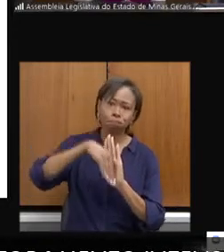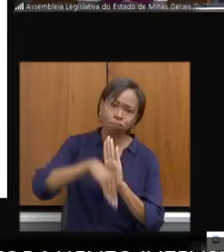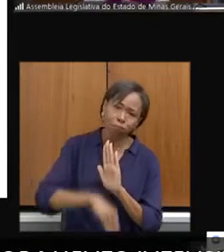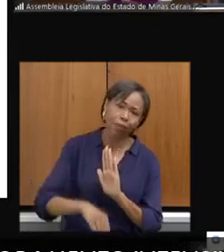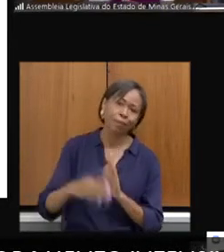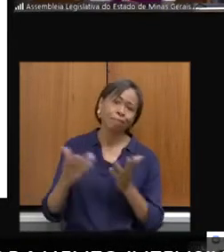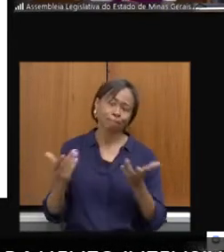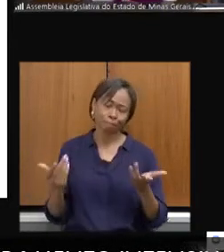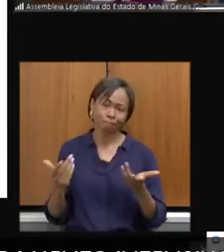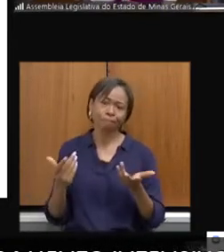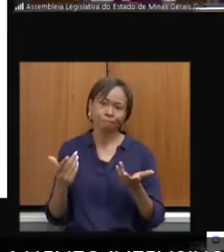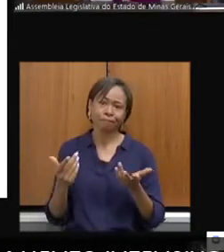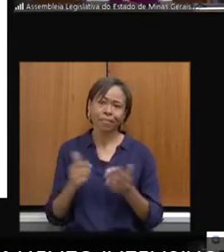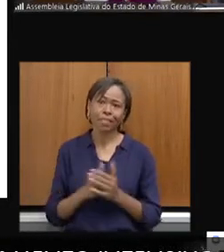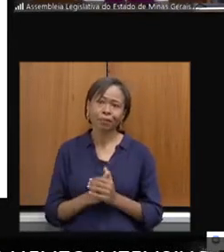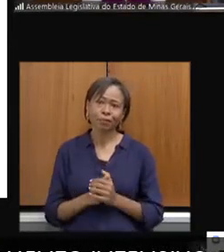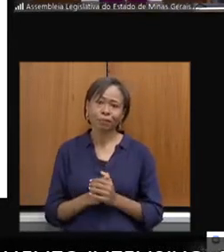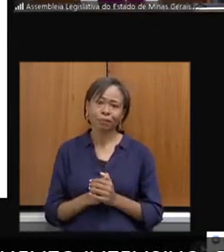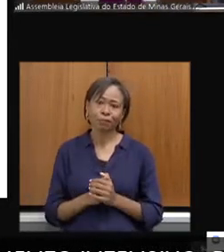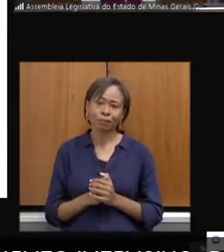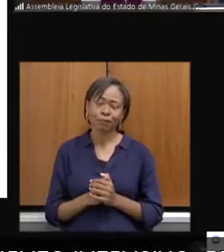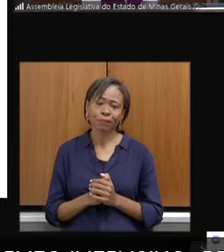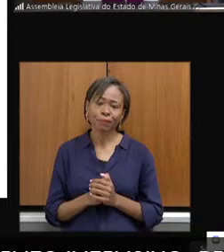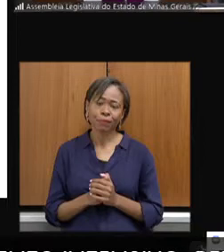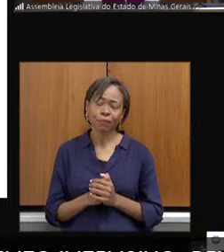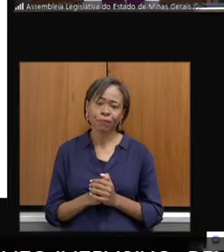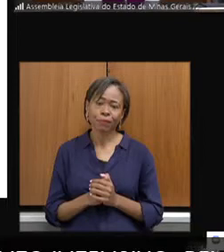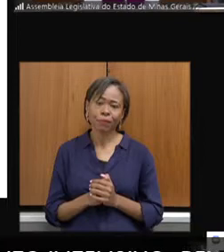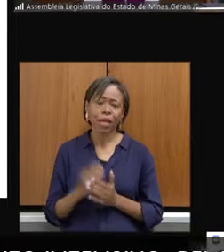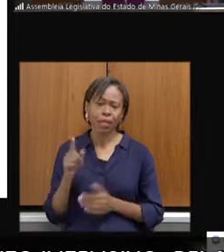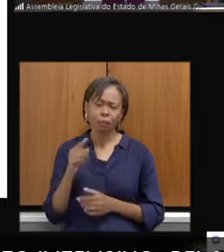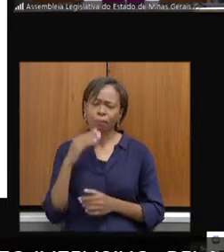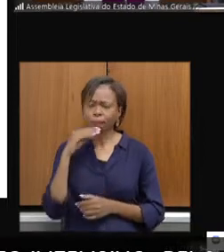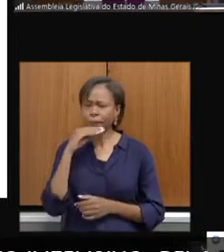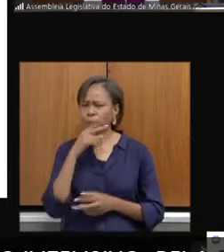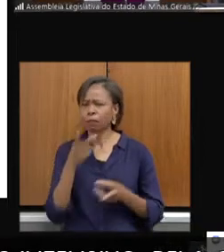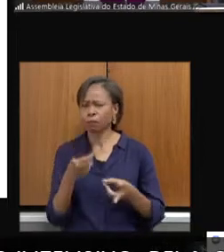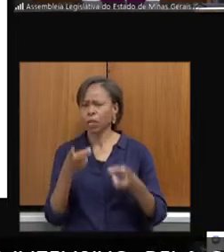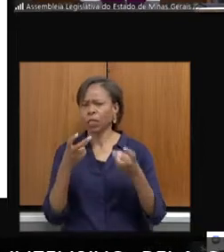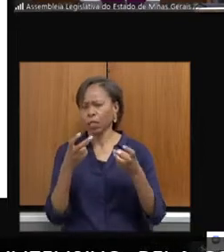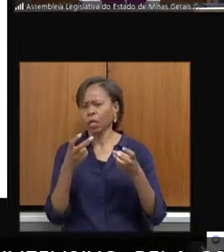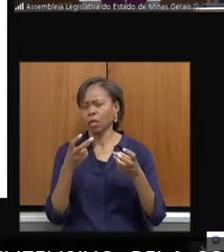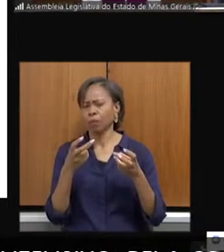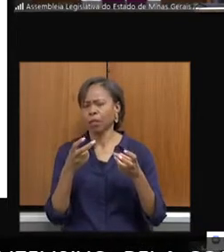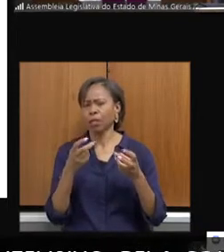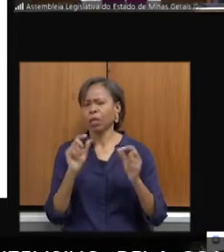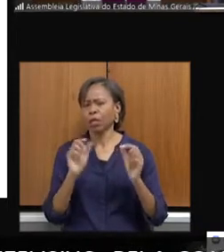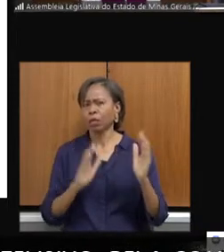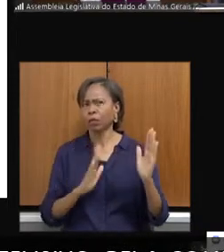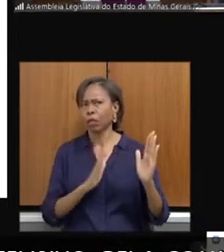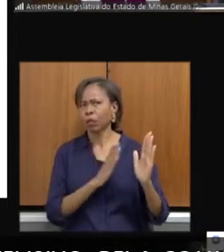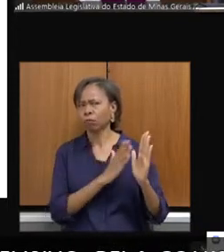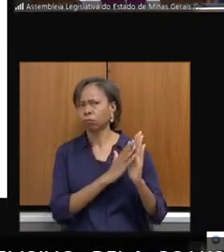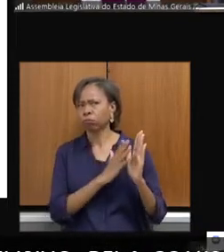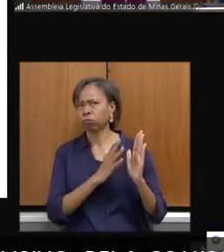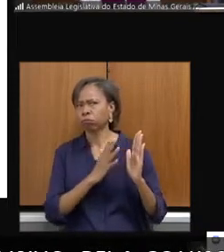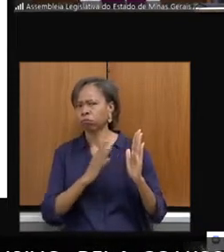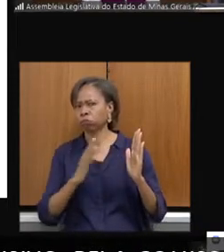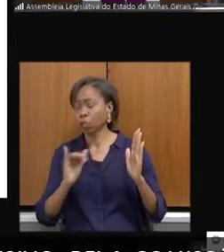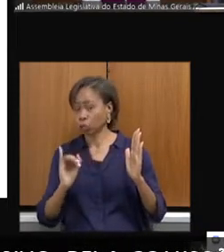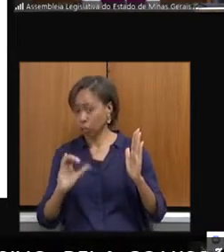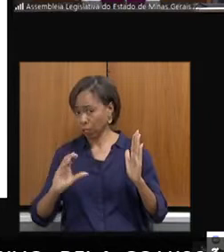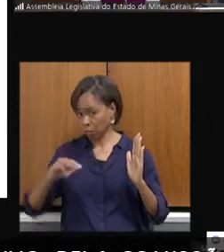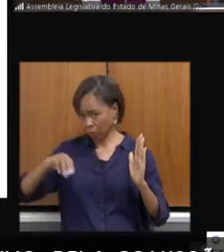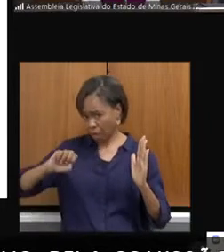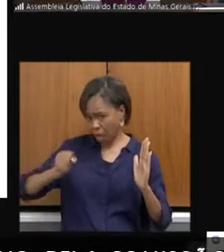eu vou trazer agora, que eu acho que é pertinente, que a gente percebe, pela nossa trajetória no ICMS, de acompanhamento aos